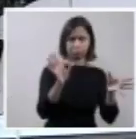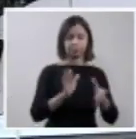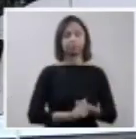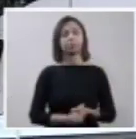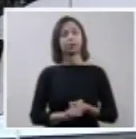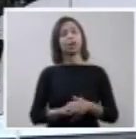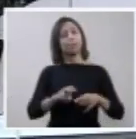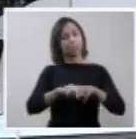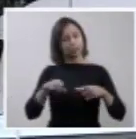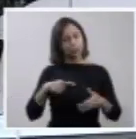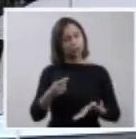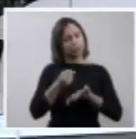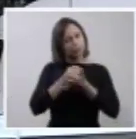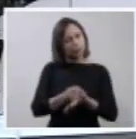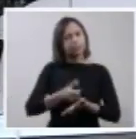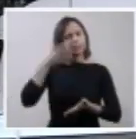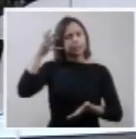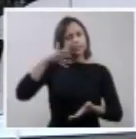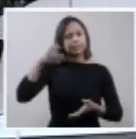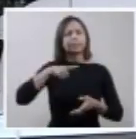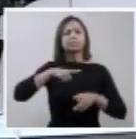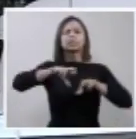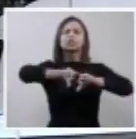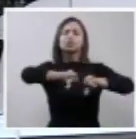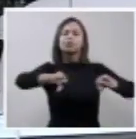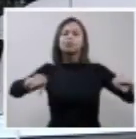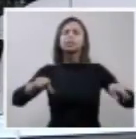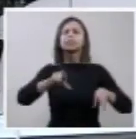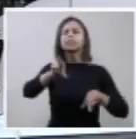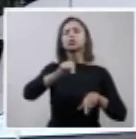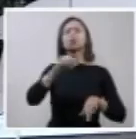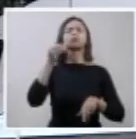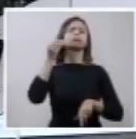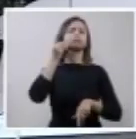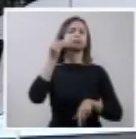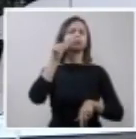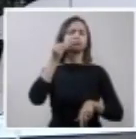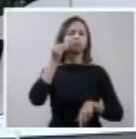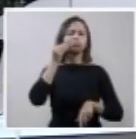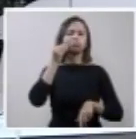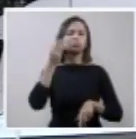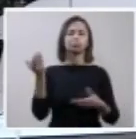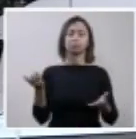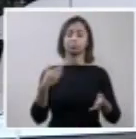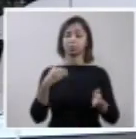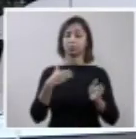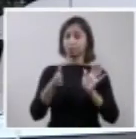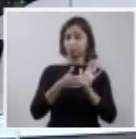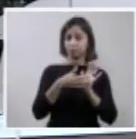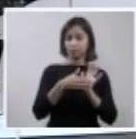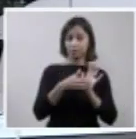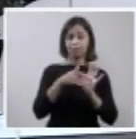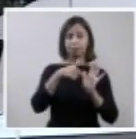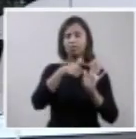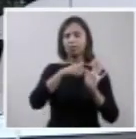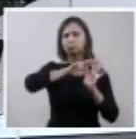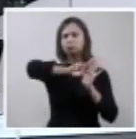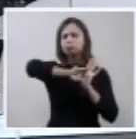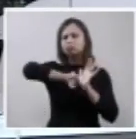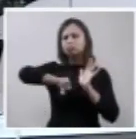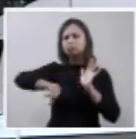apoio a tese que sustenta a diversidade de escolhas e experiências pautadas no conjunto de possibilidades